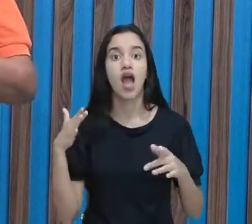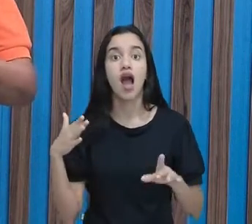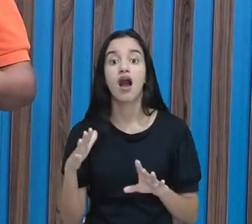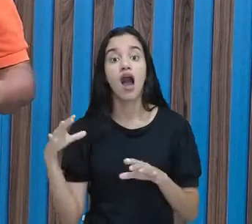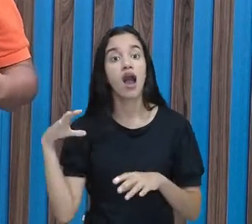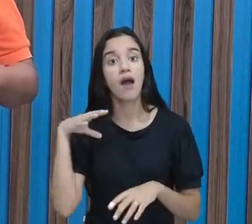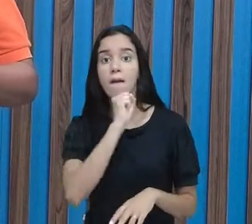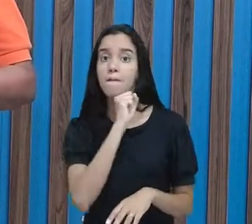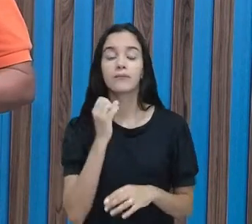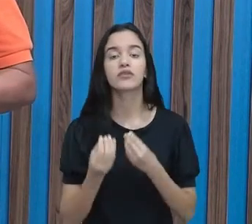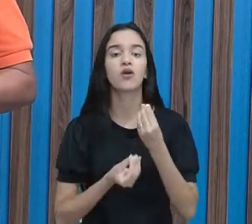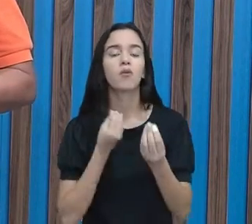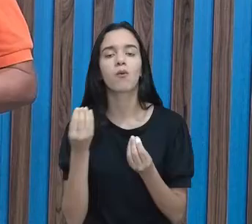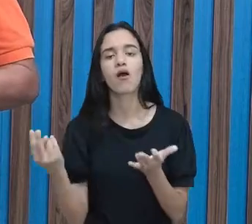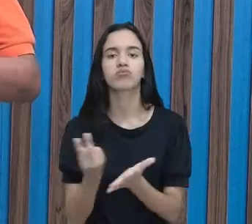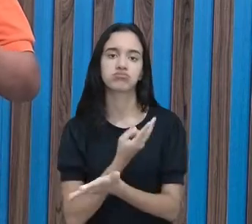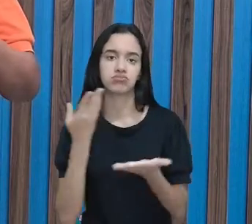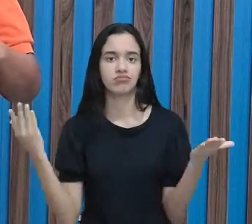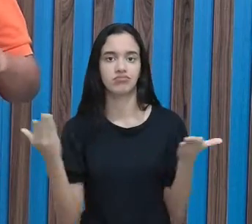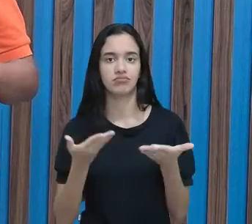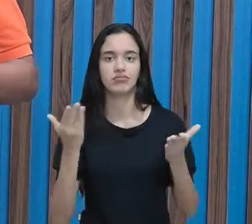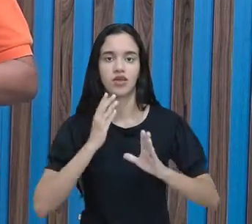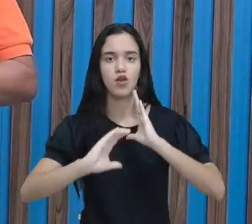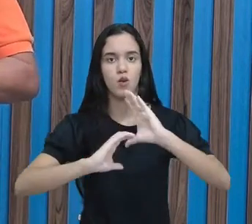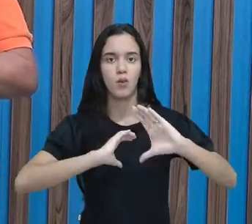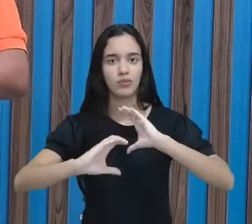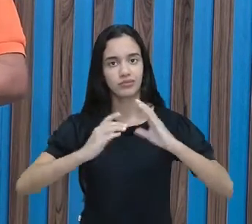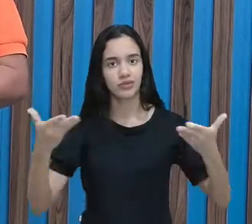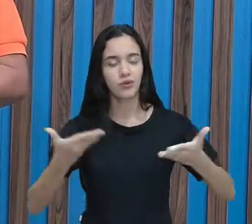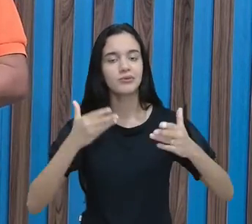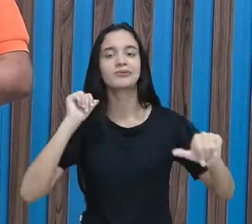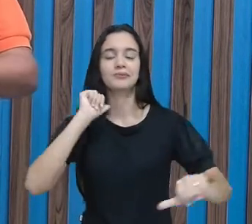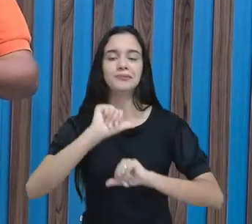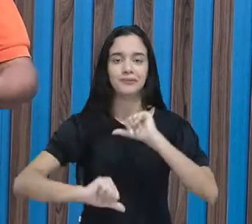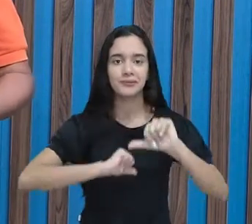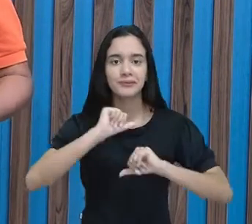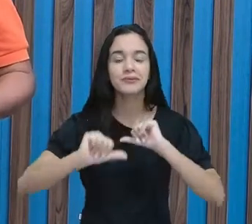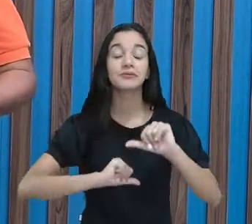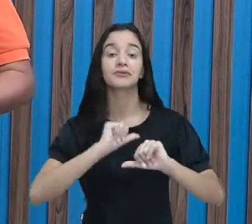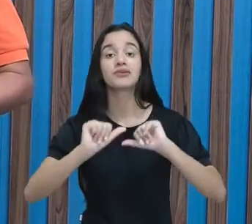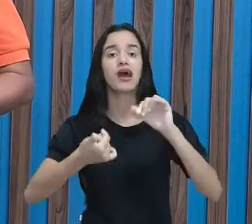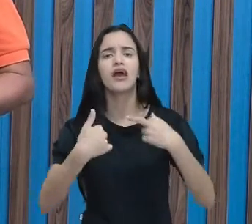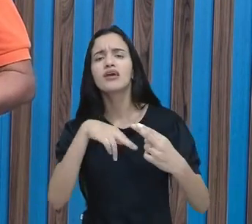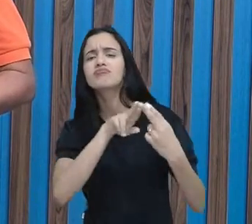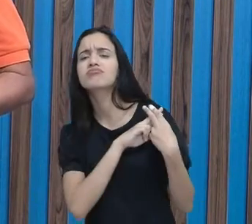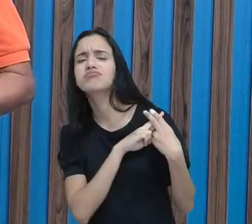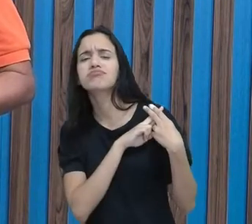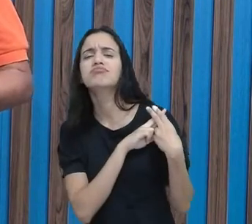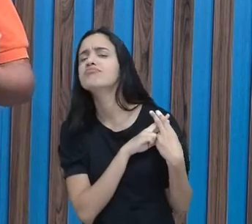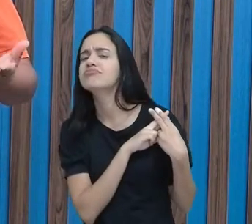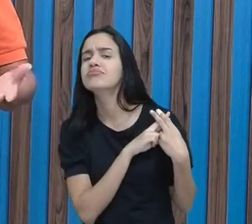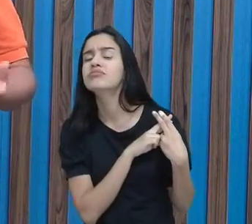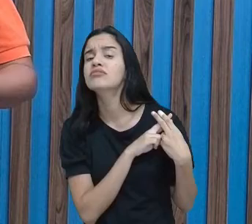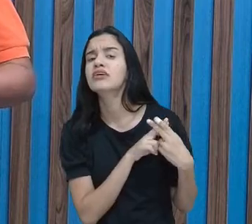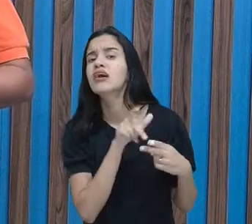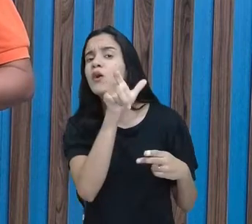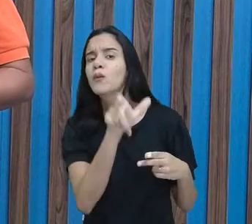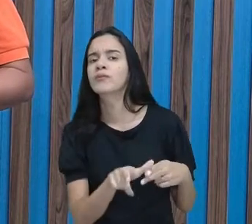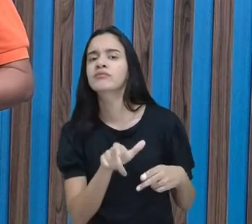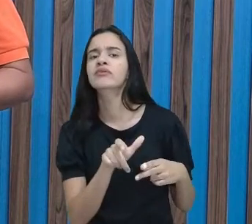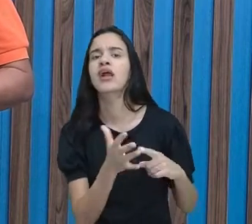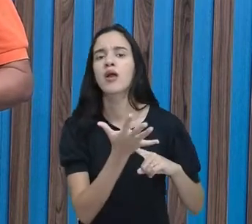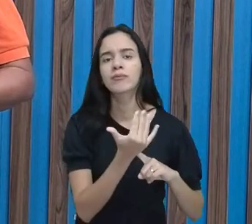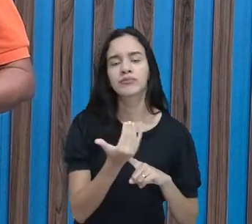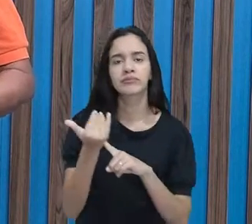como acontece hoje em dia. A comunicação hoje em dia mudou bastante. E quem é responsável por isso é a